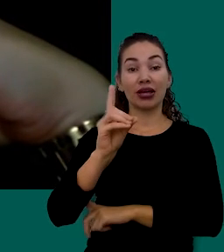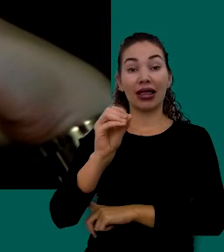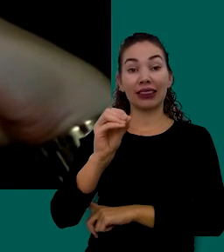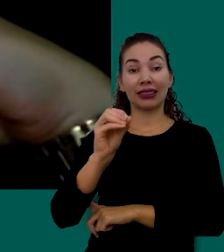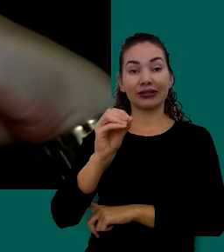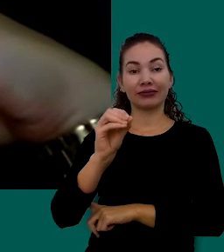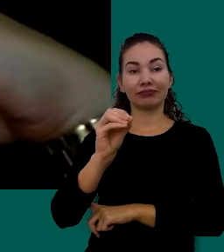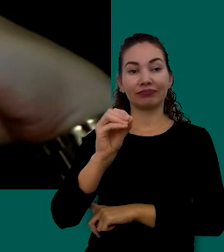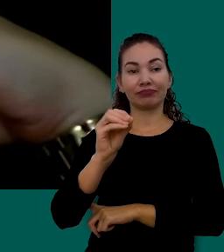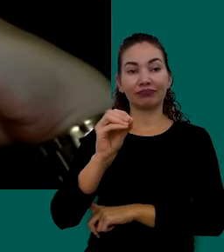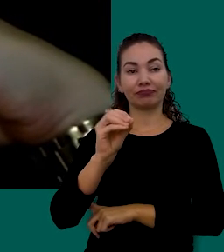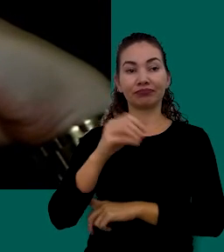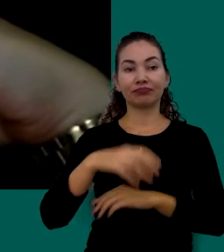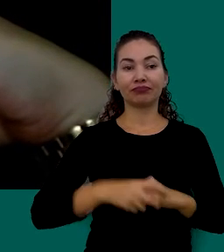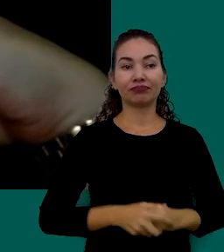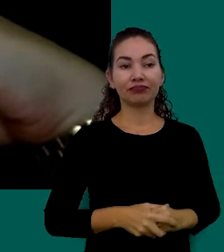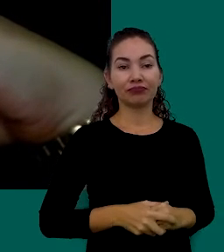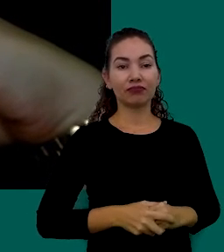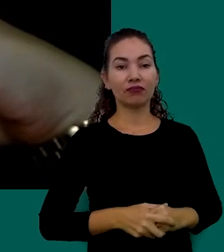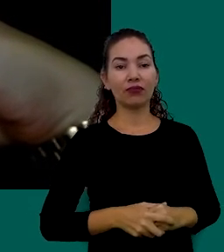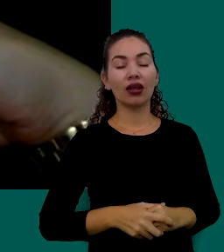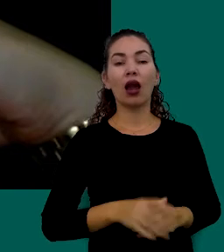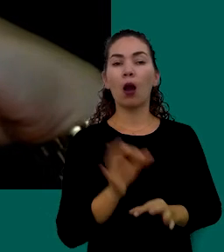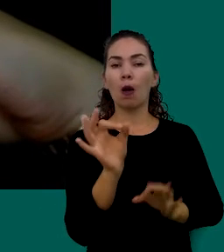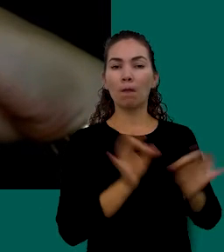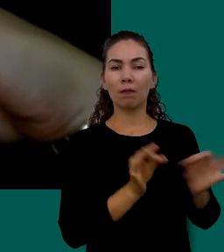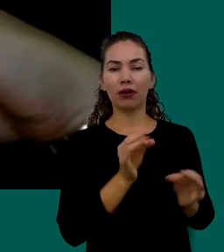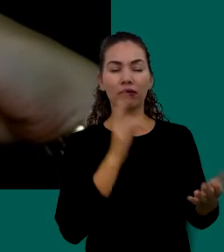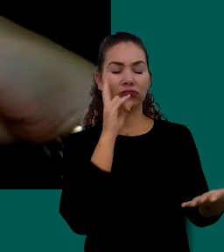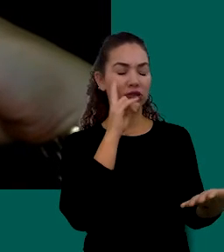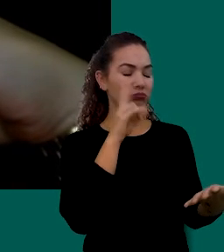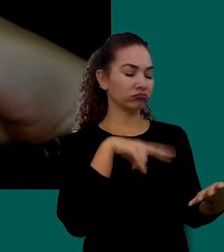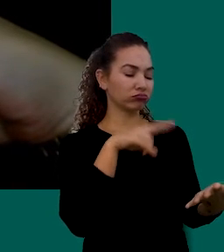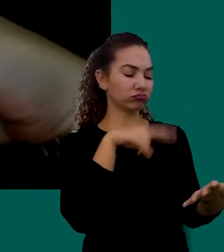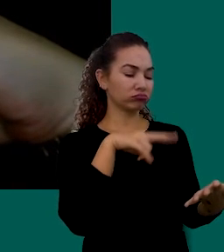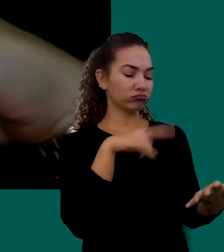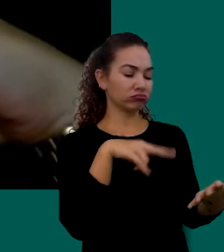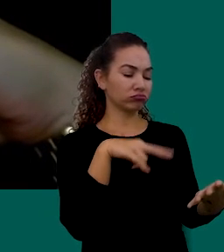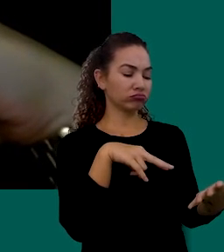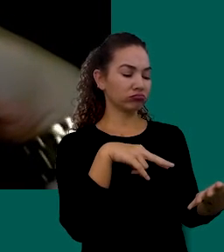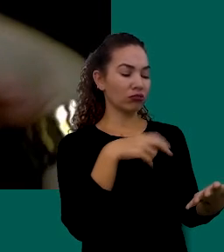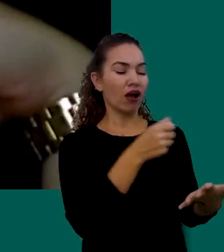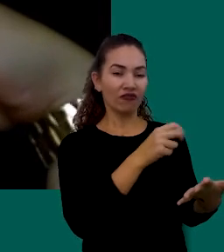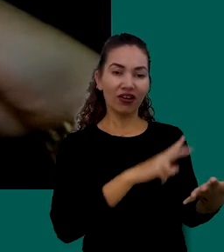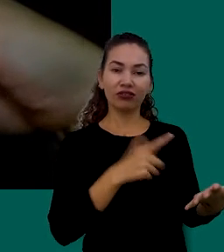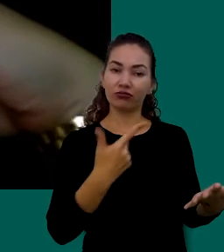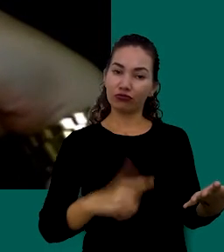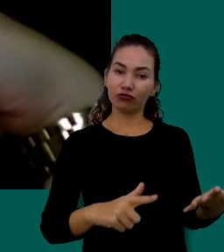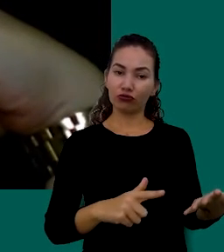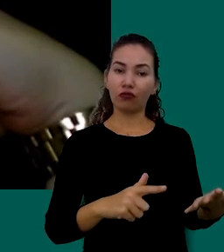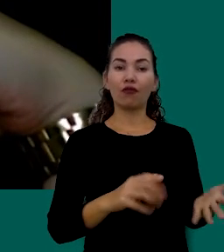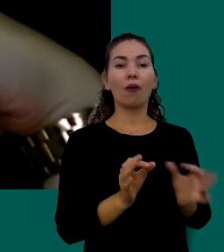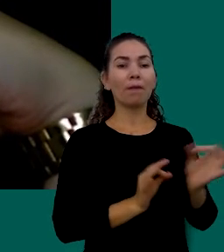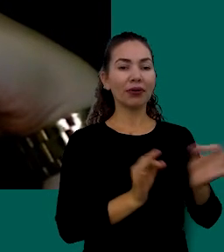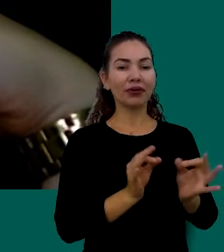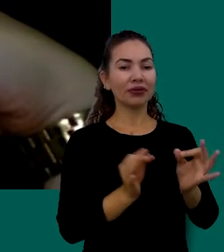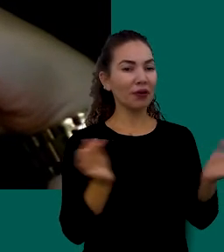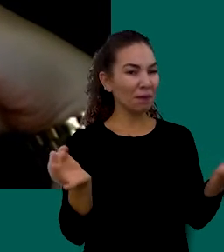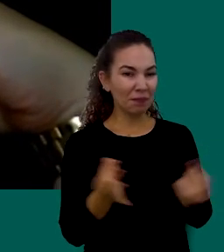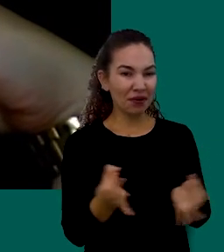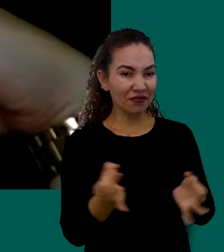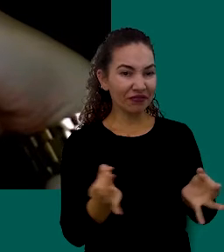Revise O Seu Planejamento Então Por mais Perfeito Que um Planejamento Financeiro Seja